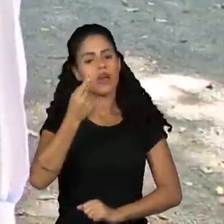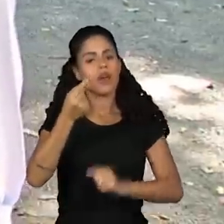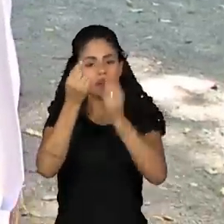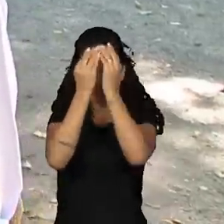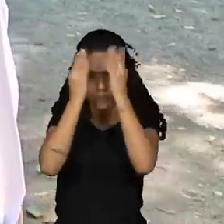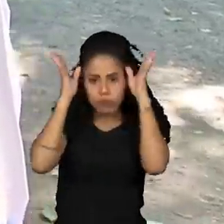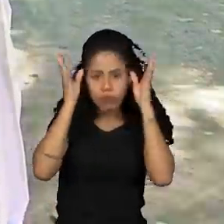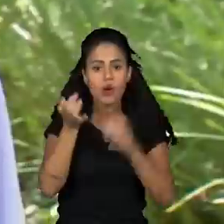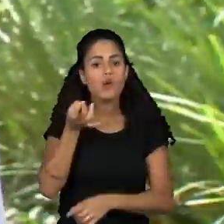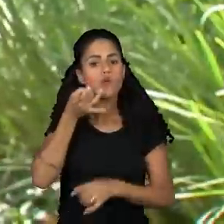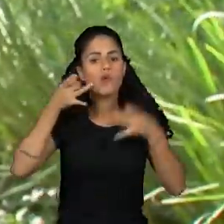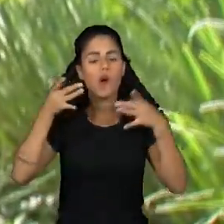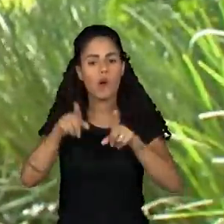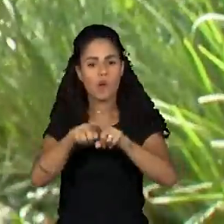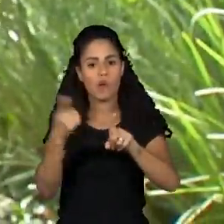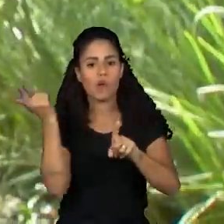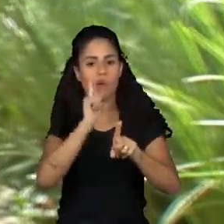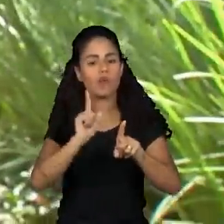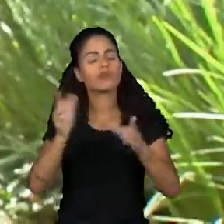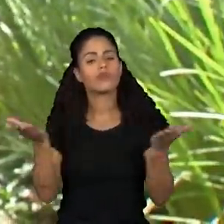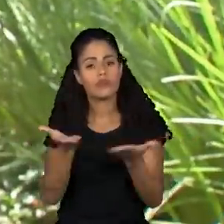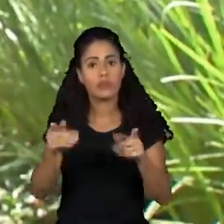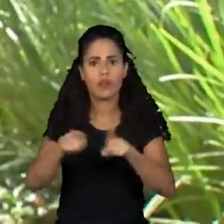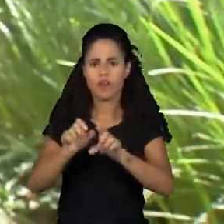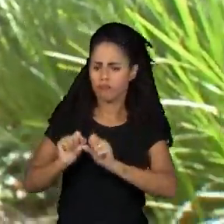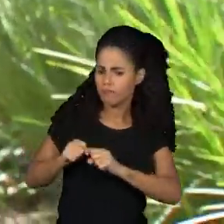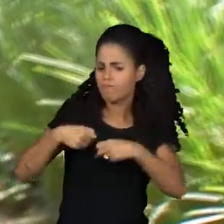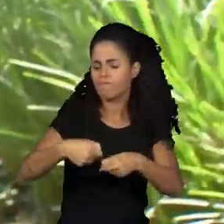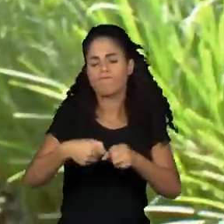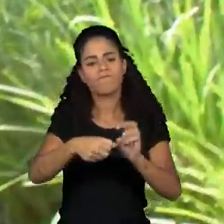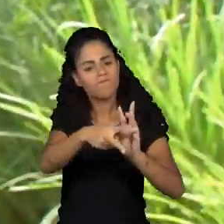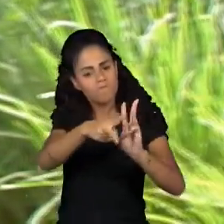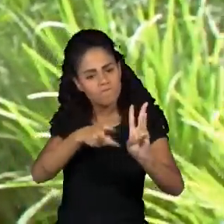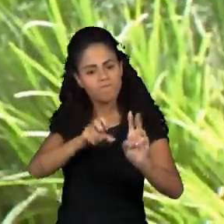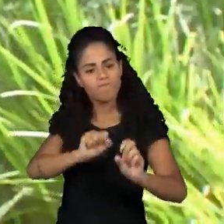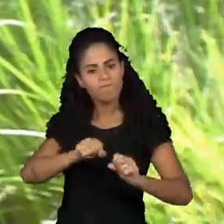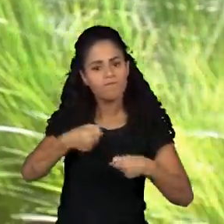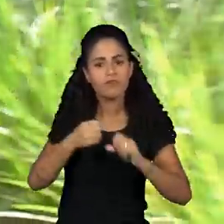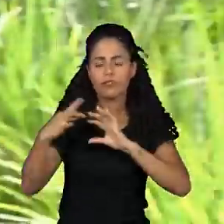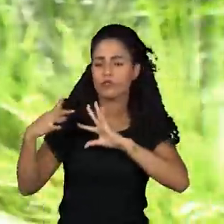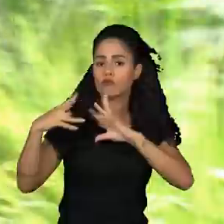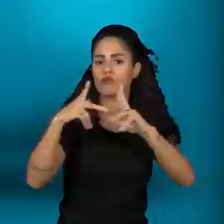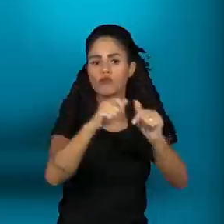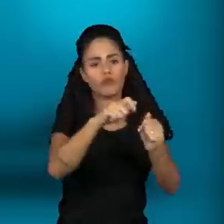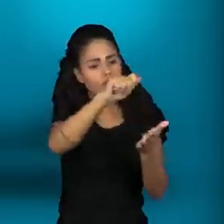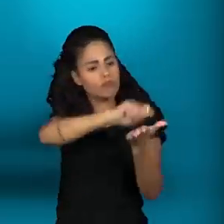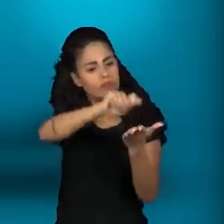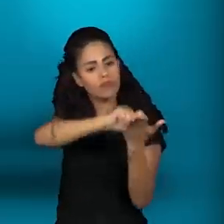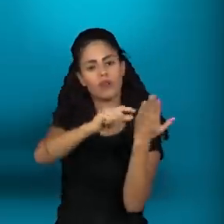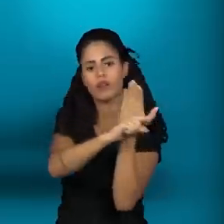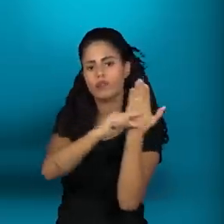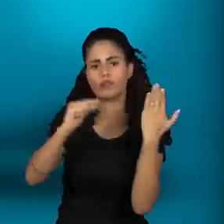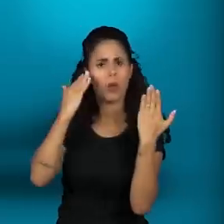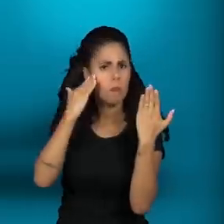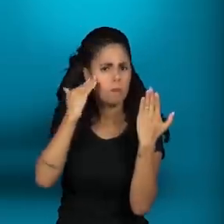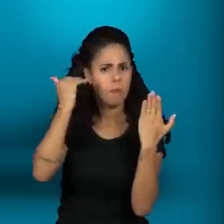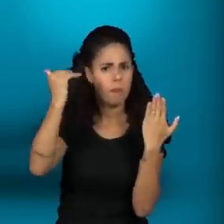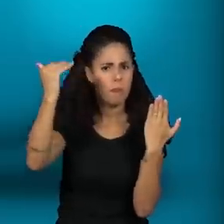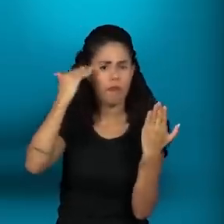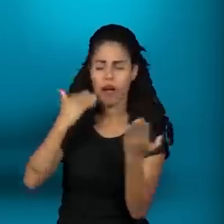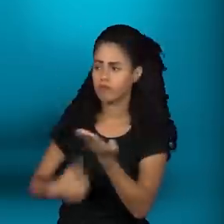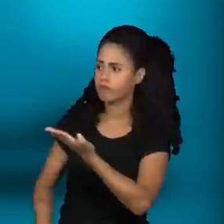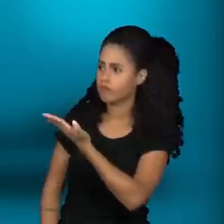uma cadeira na ABL. Defensor dos Povos Originários, Krenak é autor de livros de sucesso, como